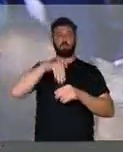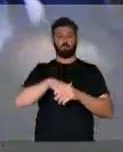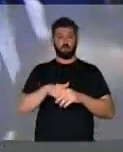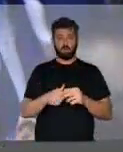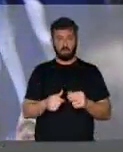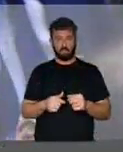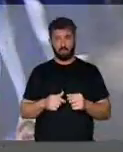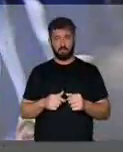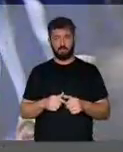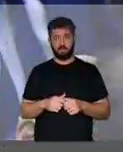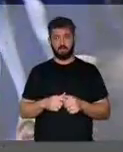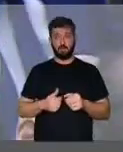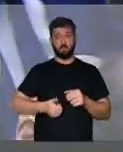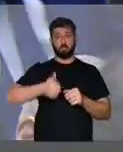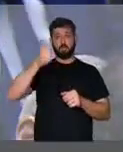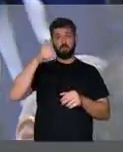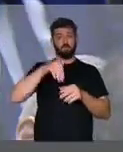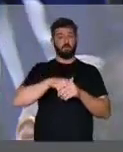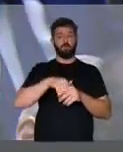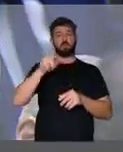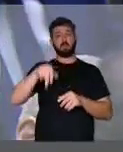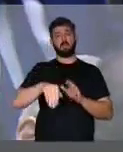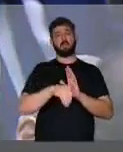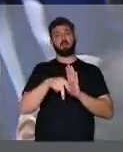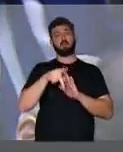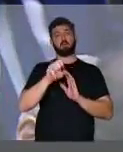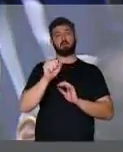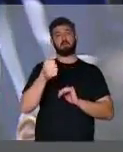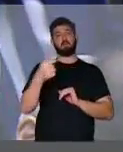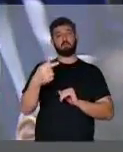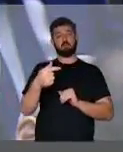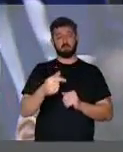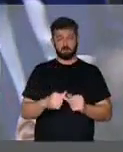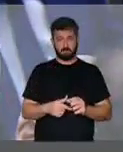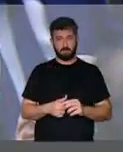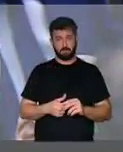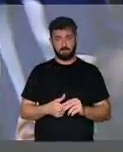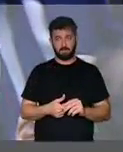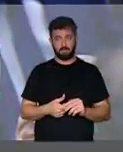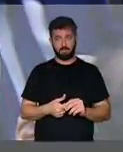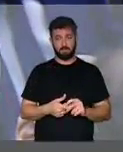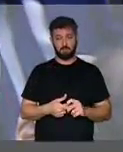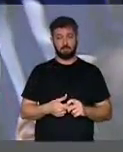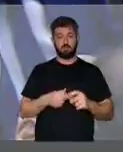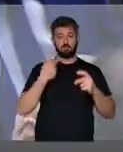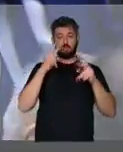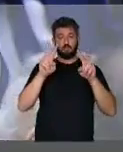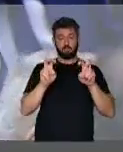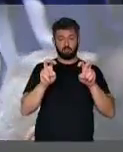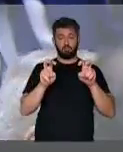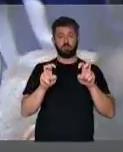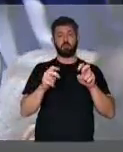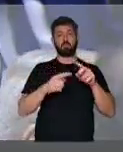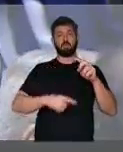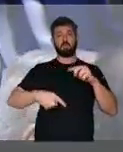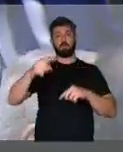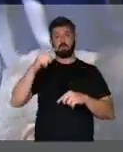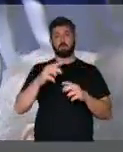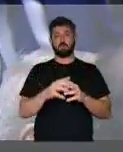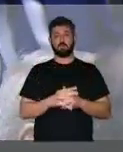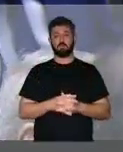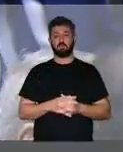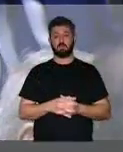aconteça e o primeiro item seja a MP 817, que trata da inversão.